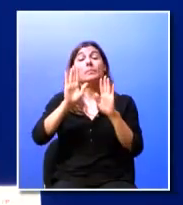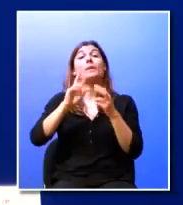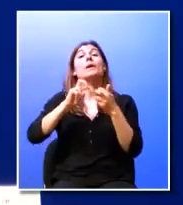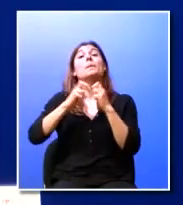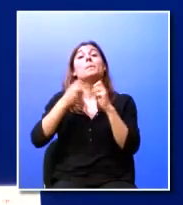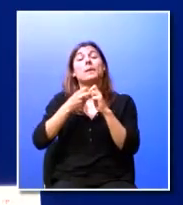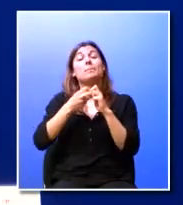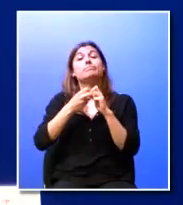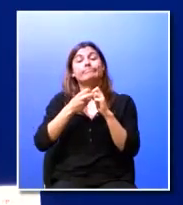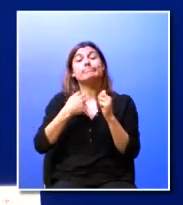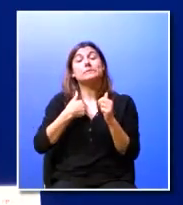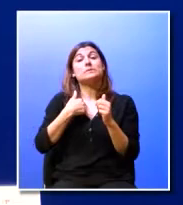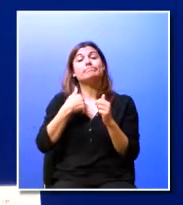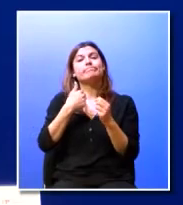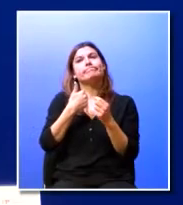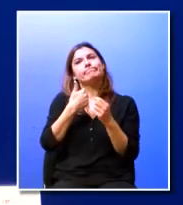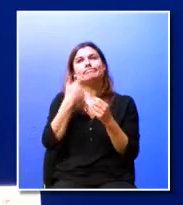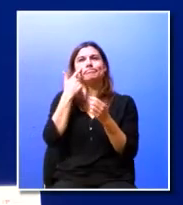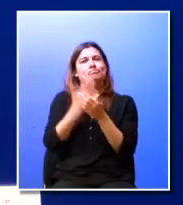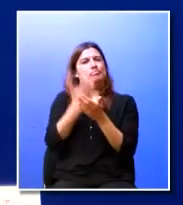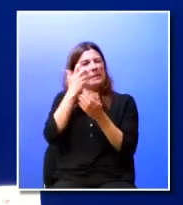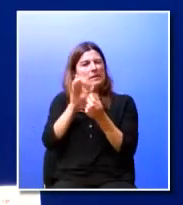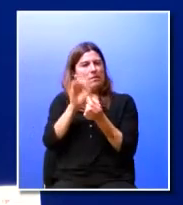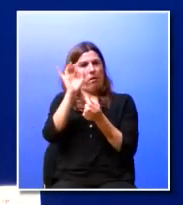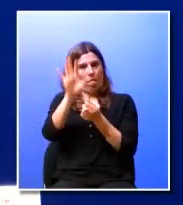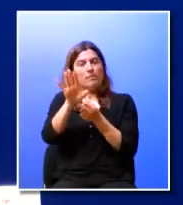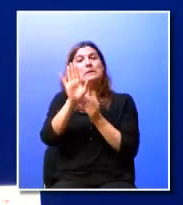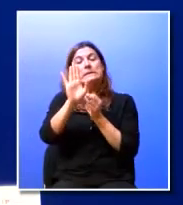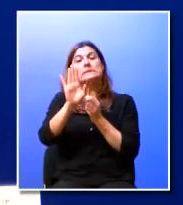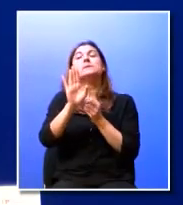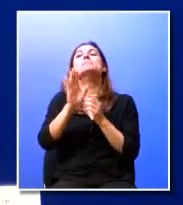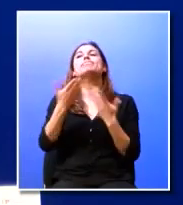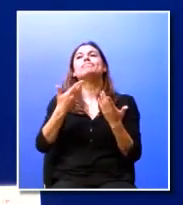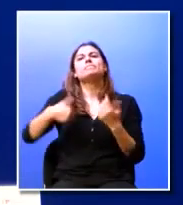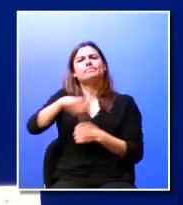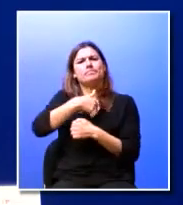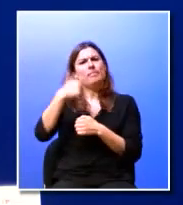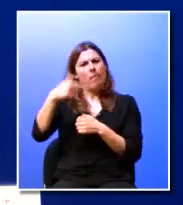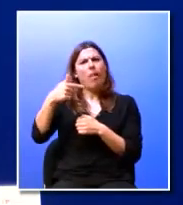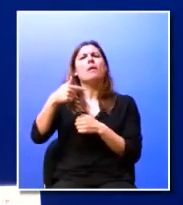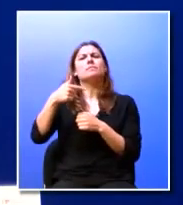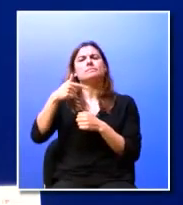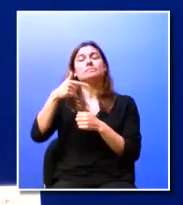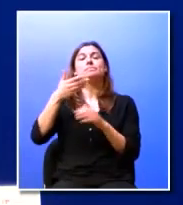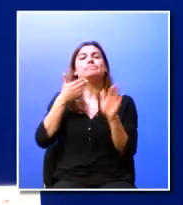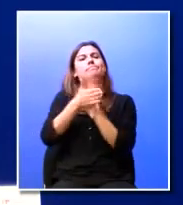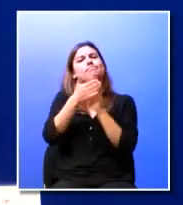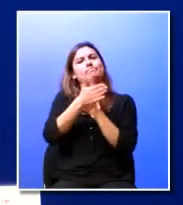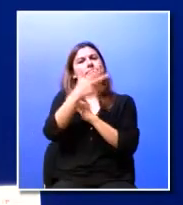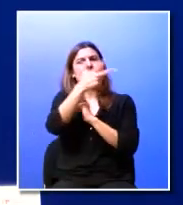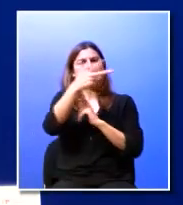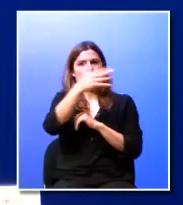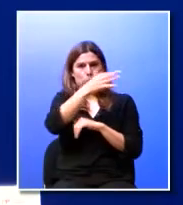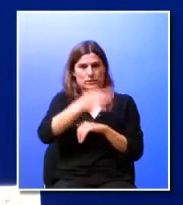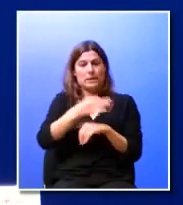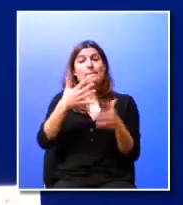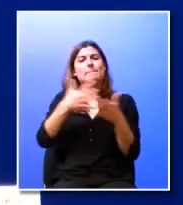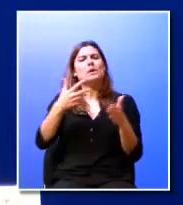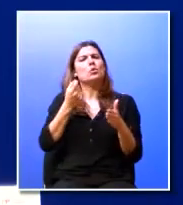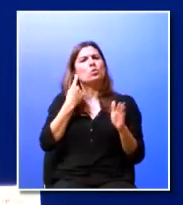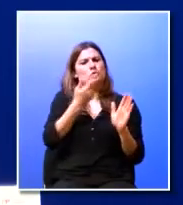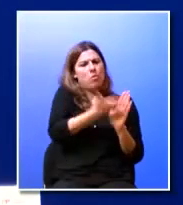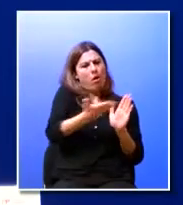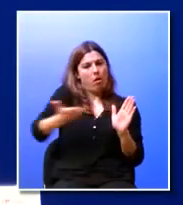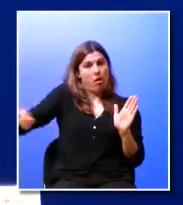problema que destaco é que nós temos 100% de empregabilidade na grande maioria dos nossos